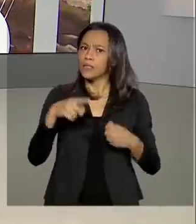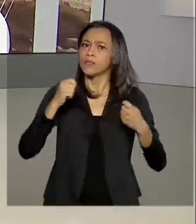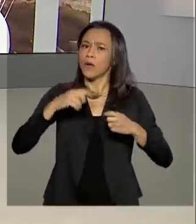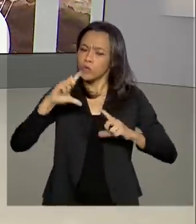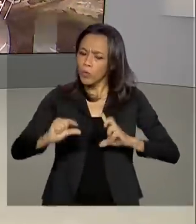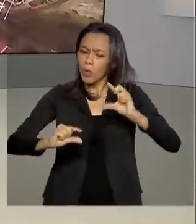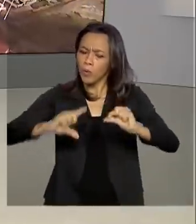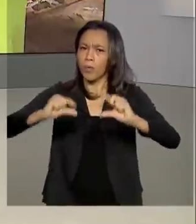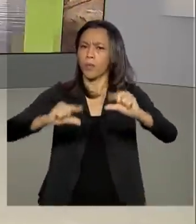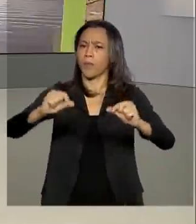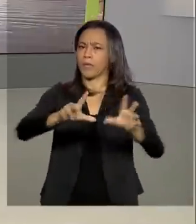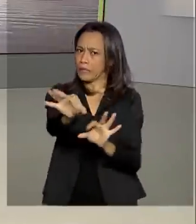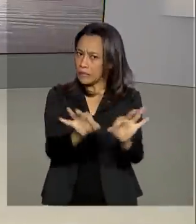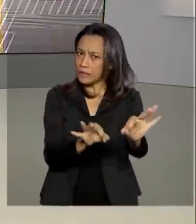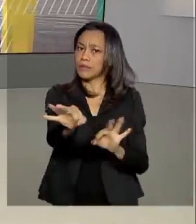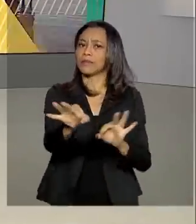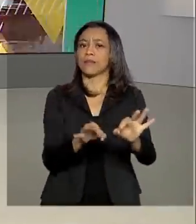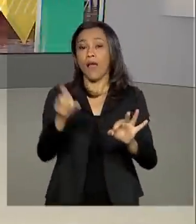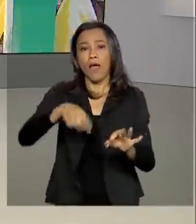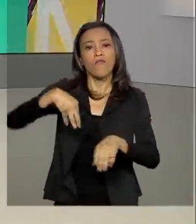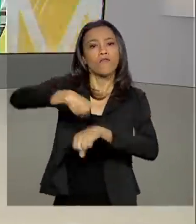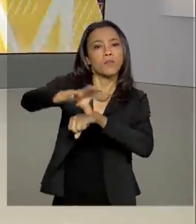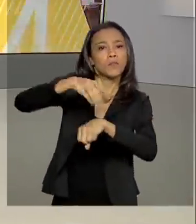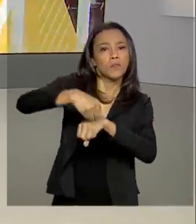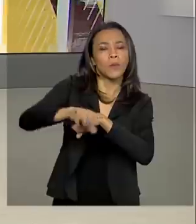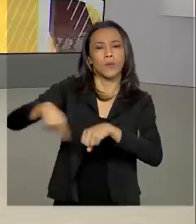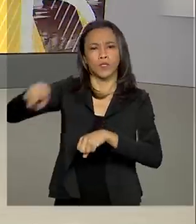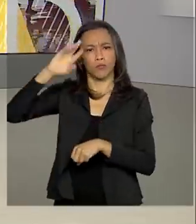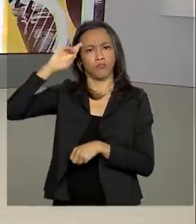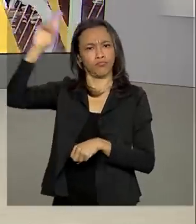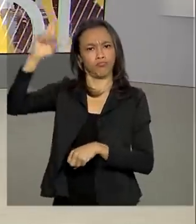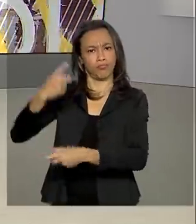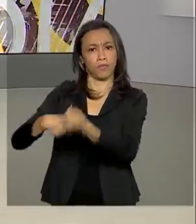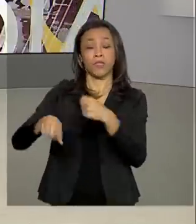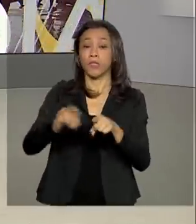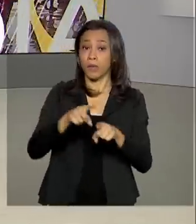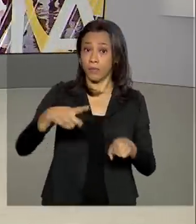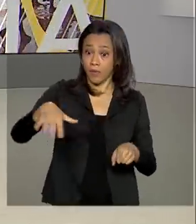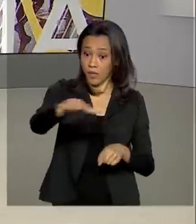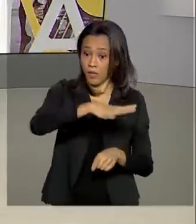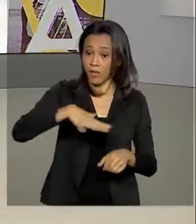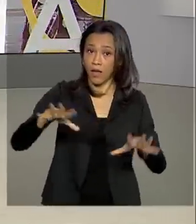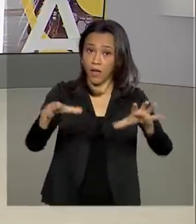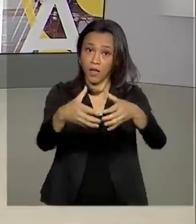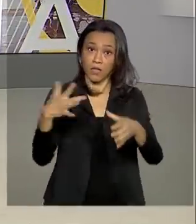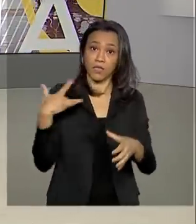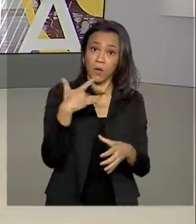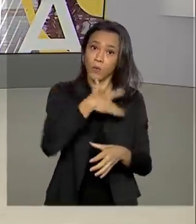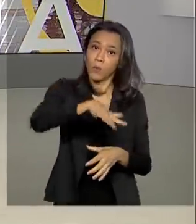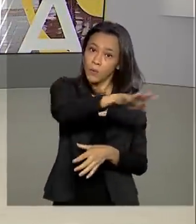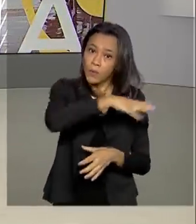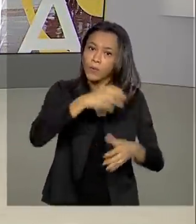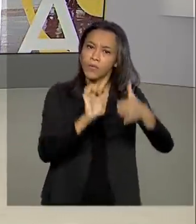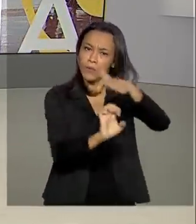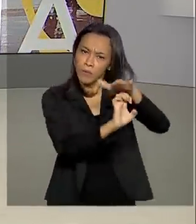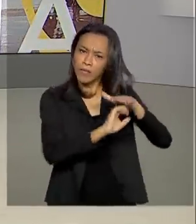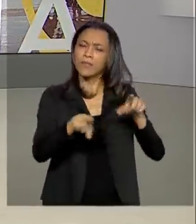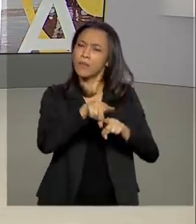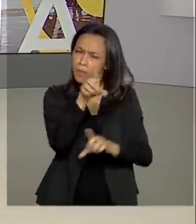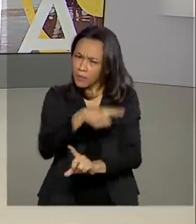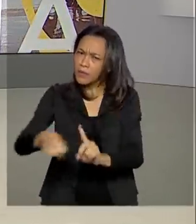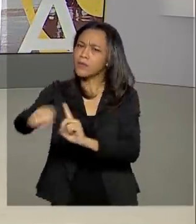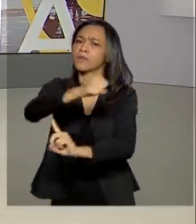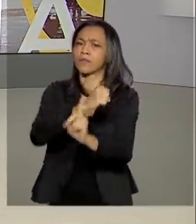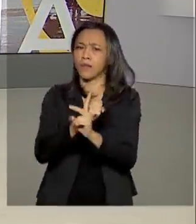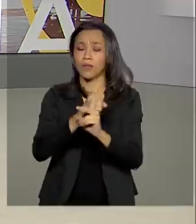gradativa e planejada. São informações para gestores e órgãos de saúde locais, além de empresas e também para a população. A